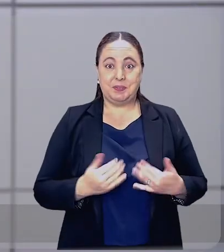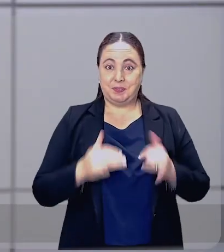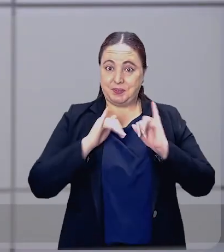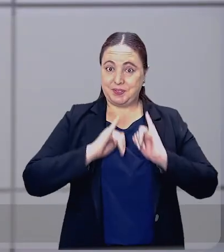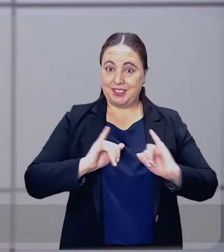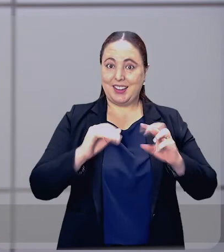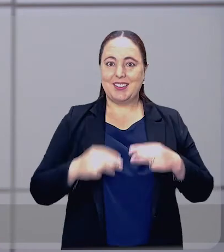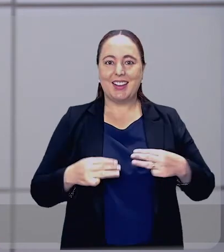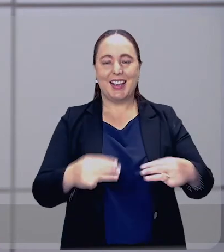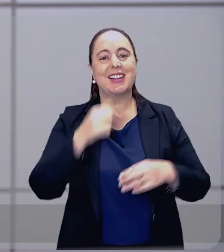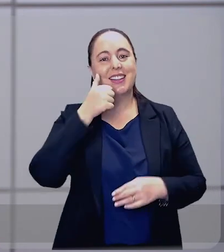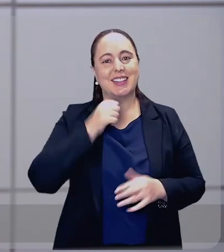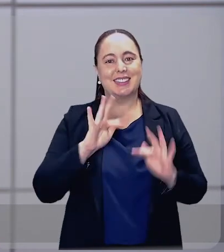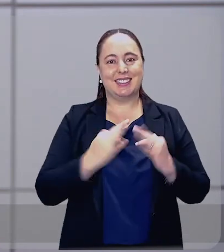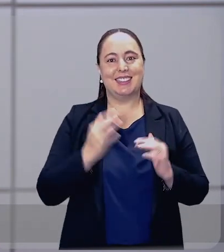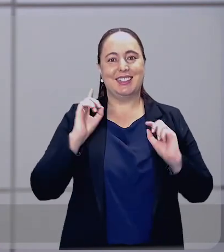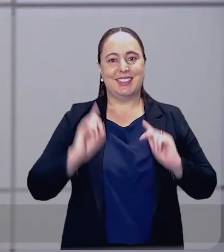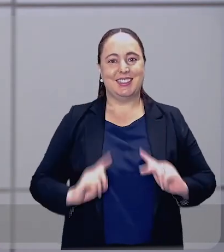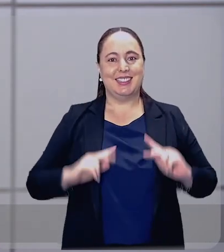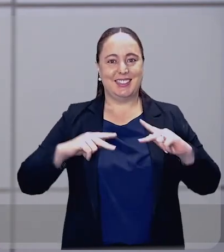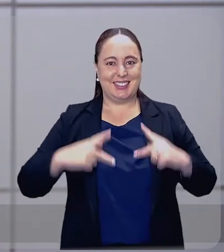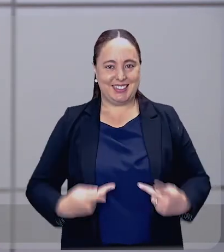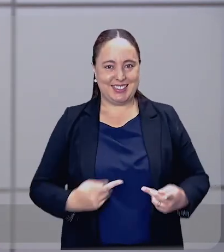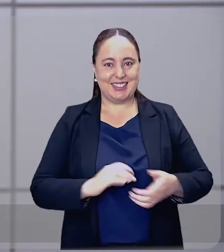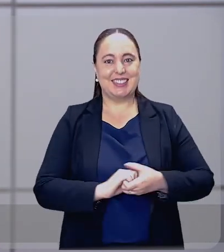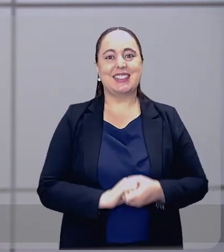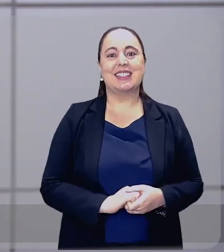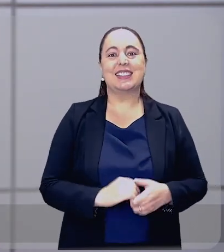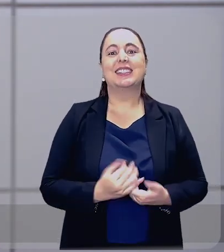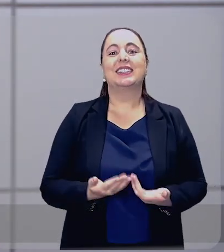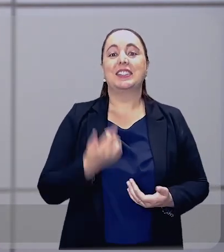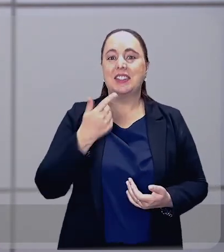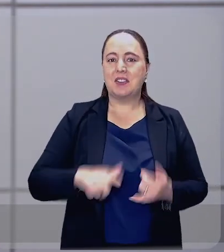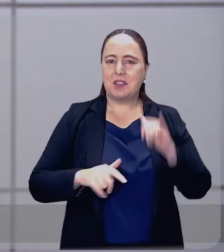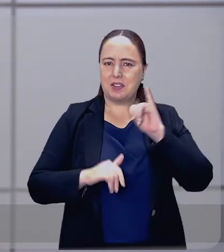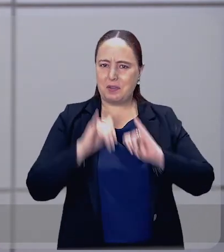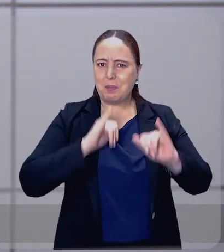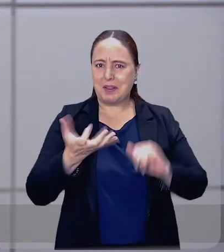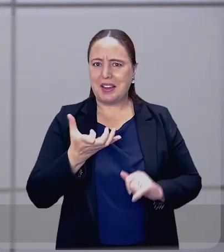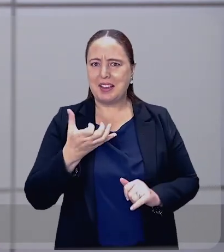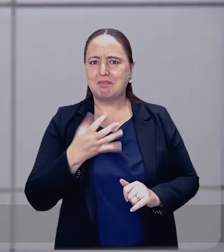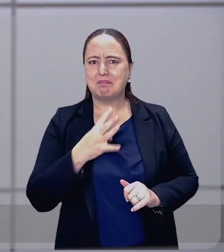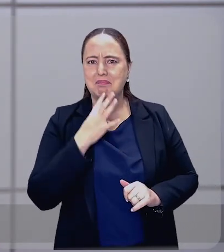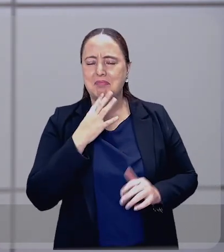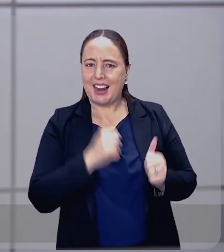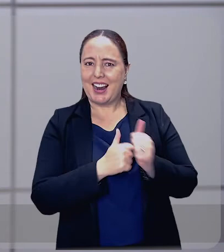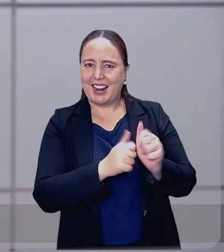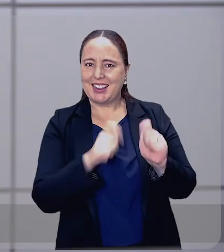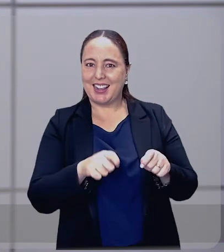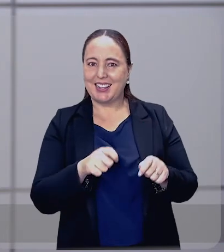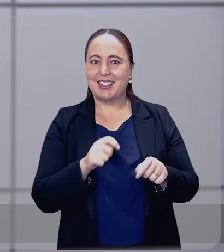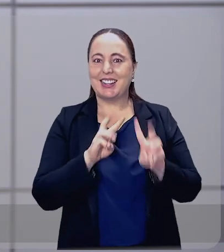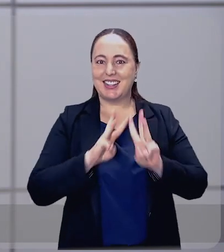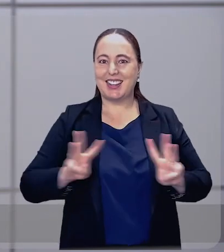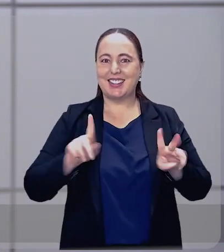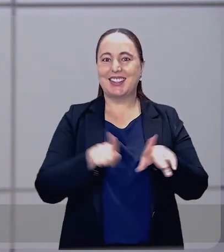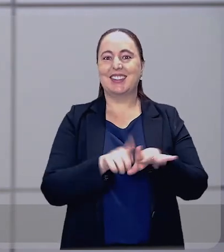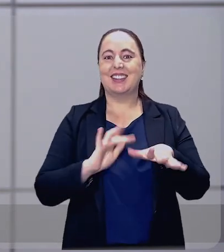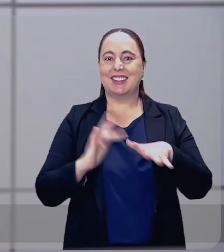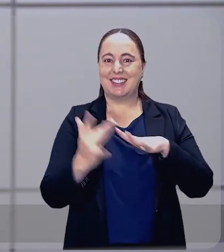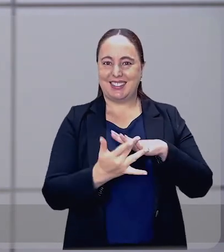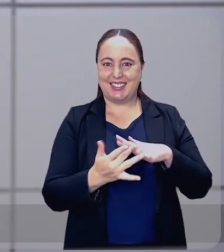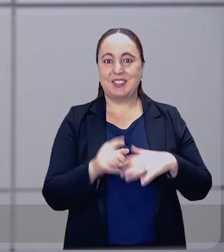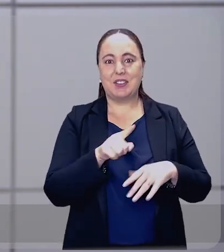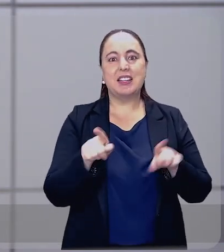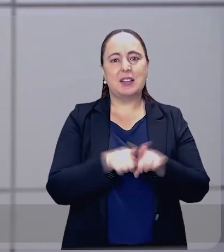Esse foi o boletim do Ministério da Mulher, da Família e dos Direitos Humanos. Para mais informações, acompanhe o nosso site e as nossas